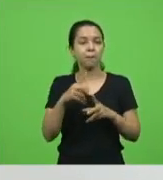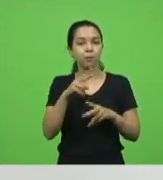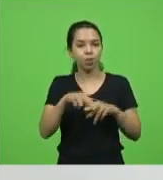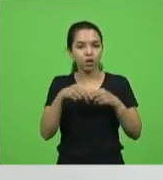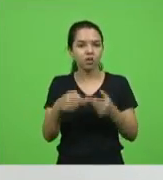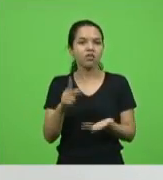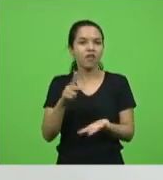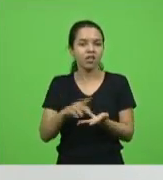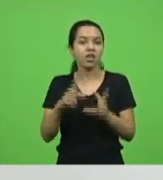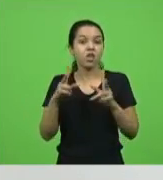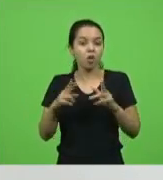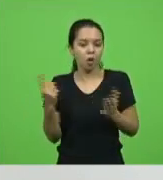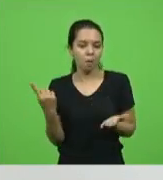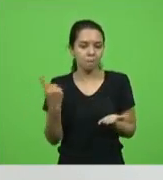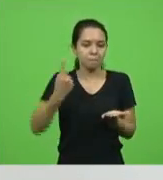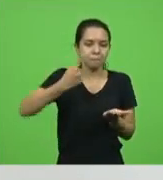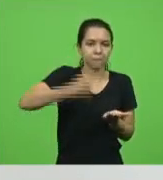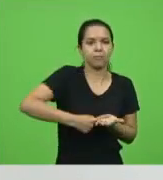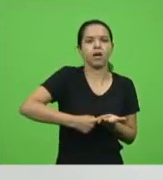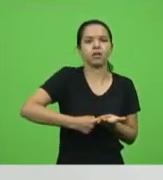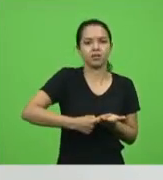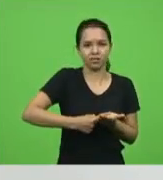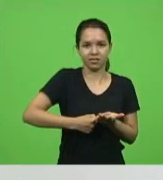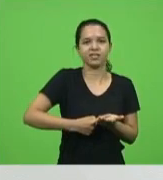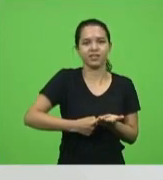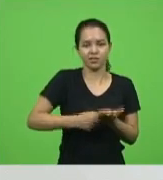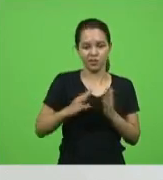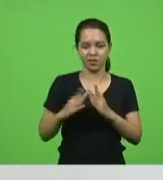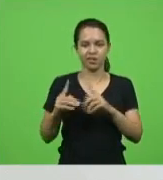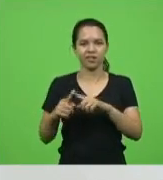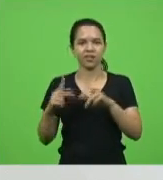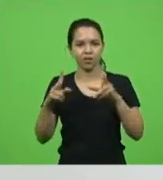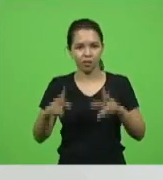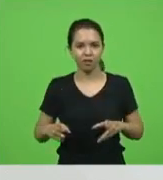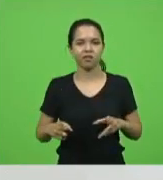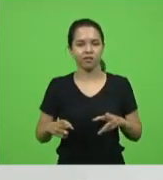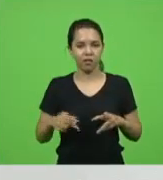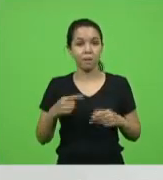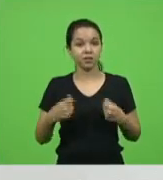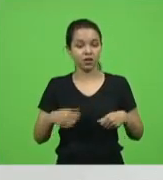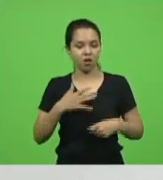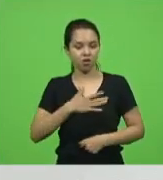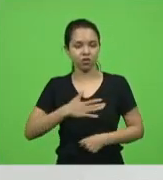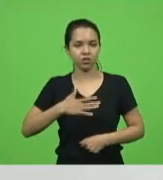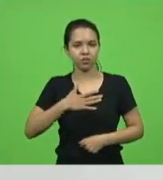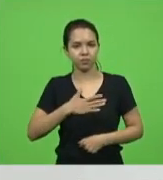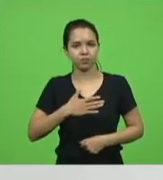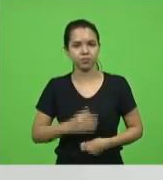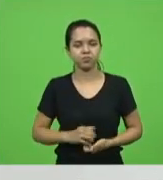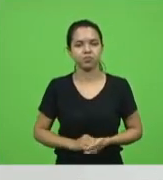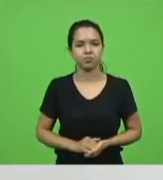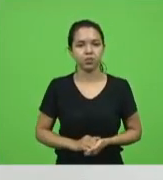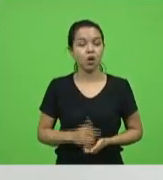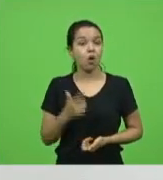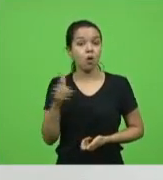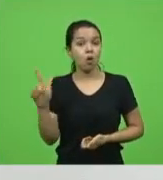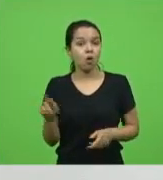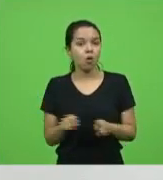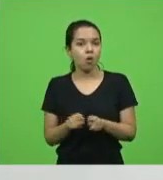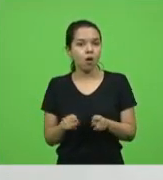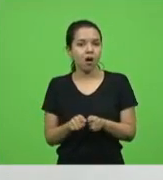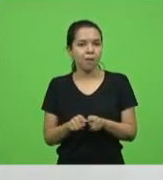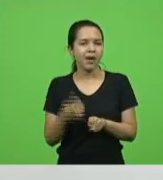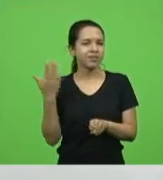você tinha que gostar daquilo que estava fazendo. E mais uma coisa, deputado Ismael, naquela época que nós tínhamos um problema muito